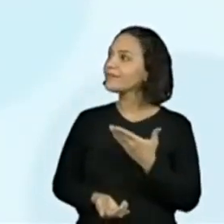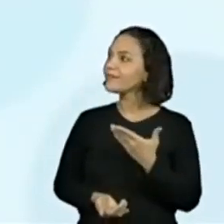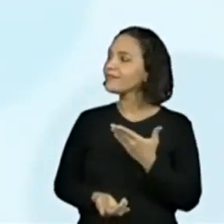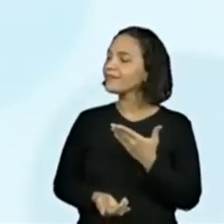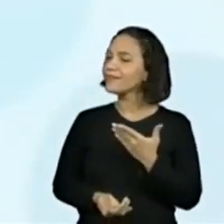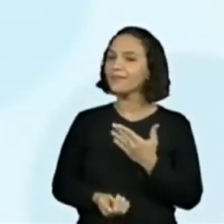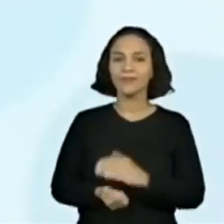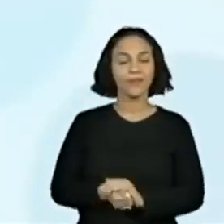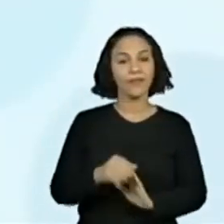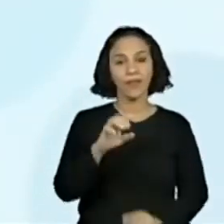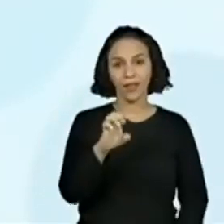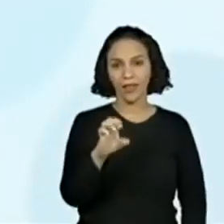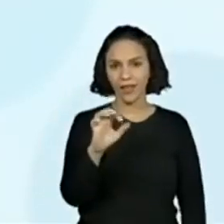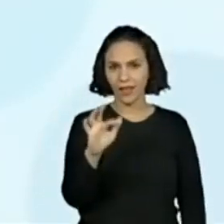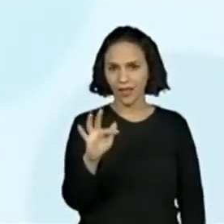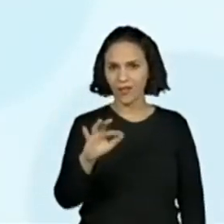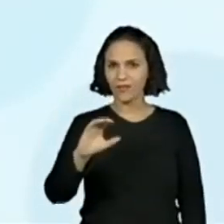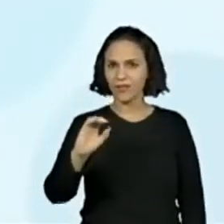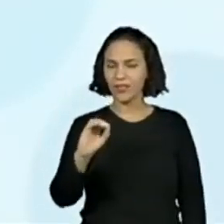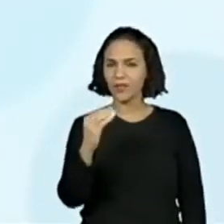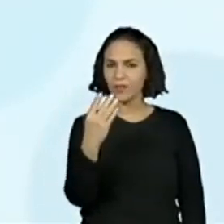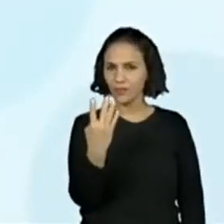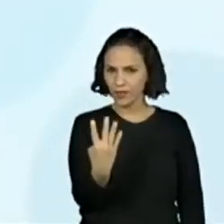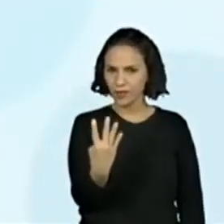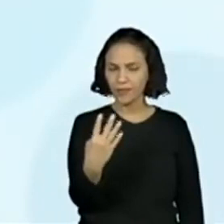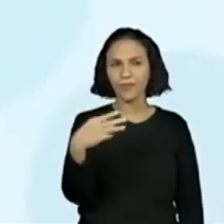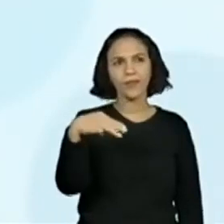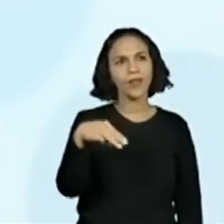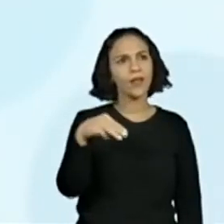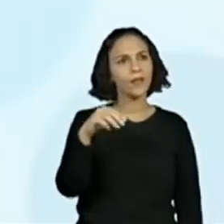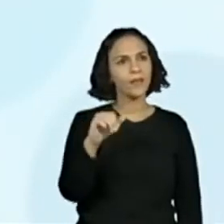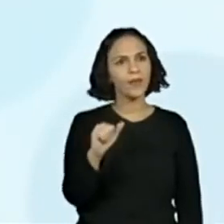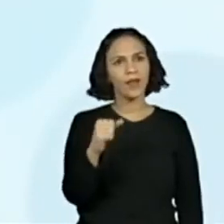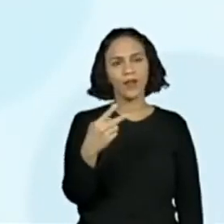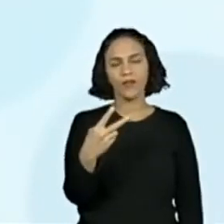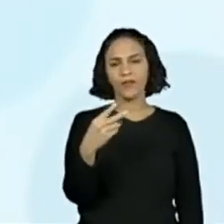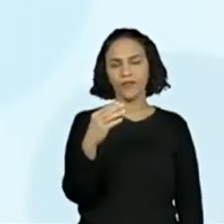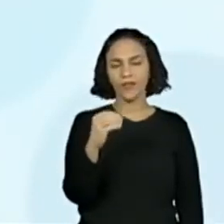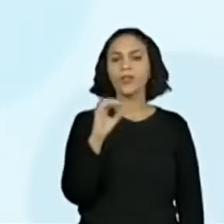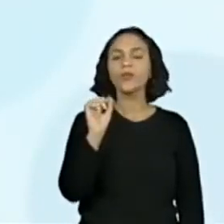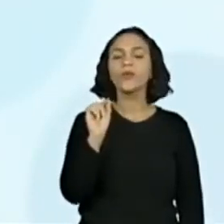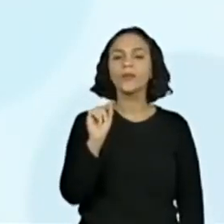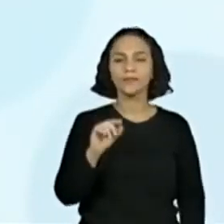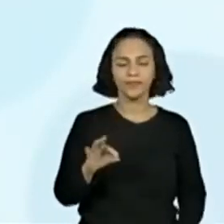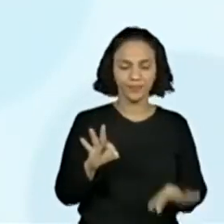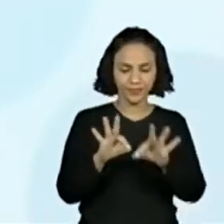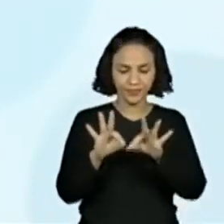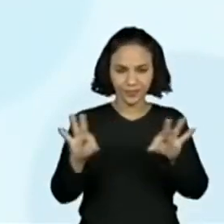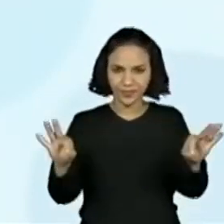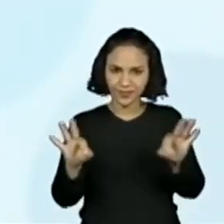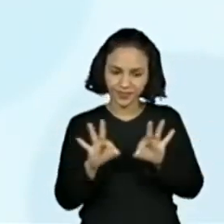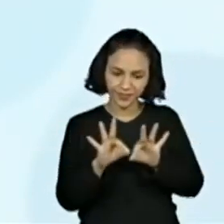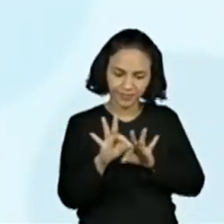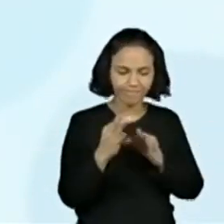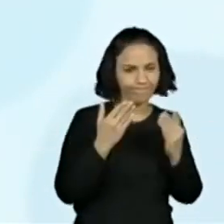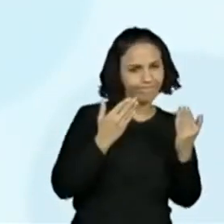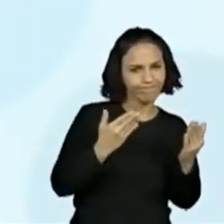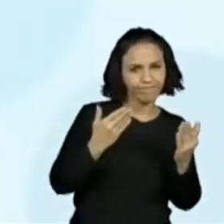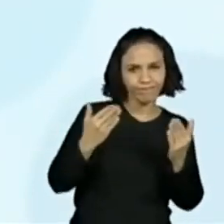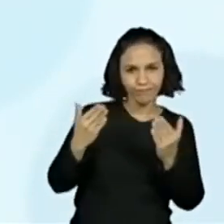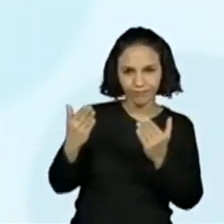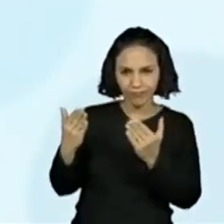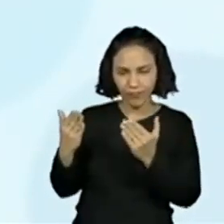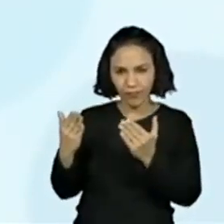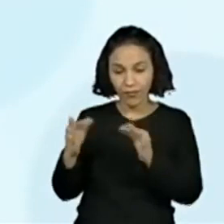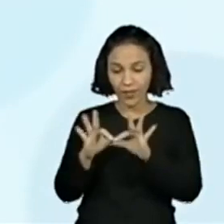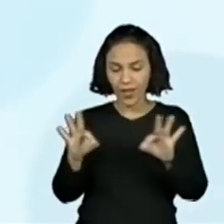EF04 MA20. Medir e estimar comprimentos,